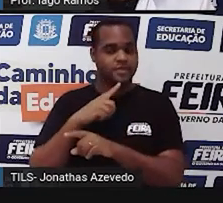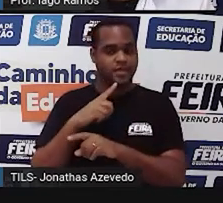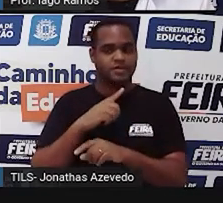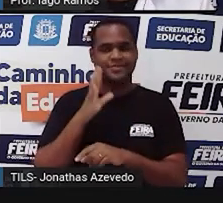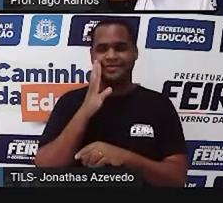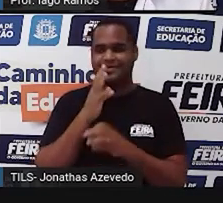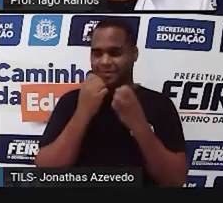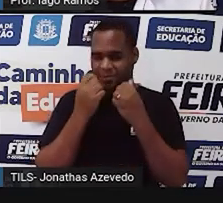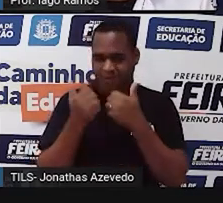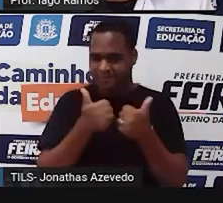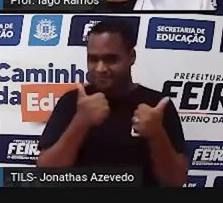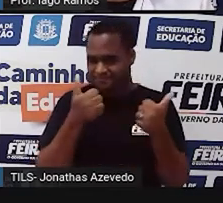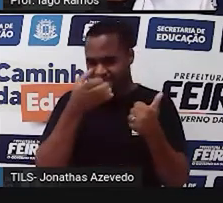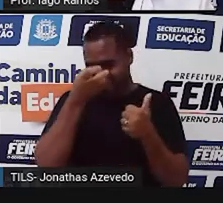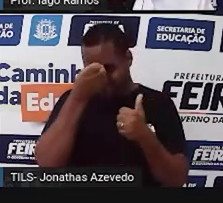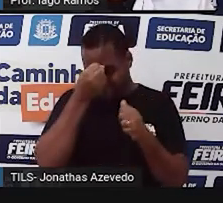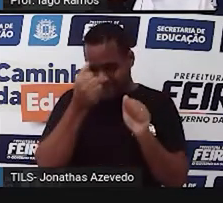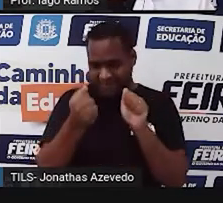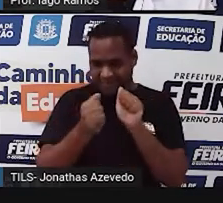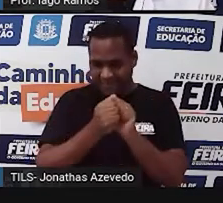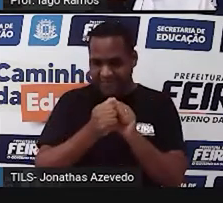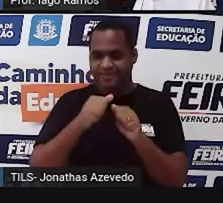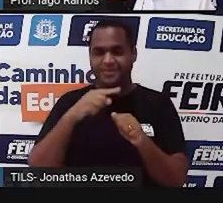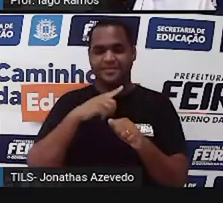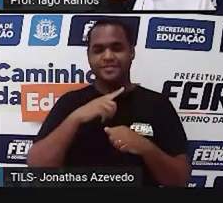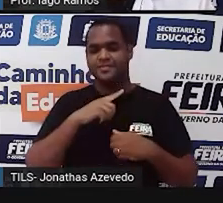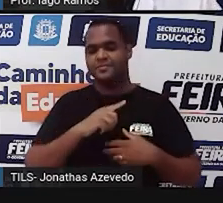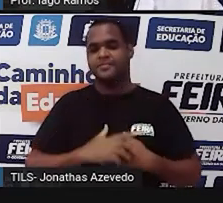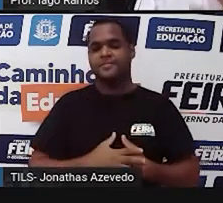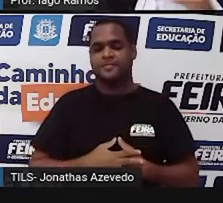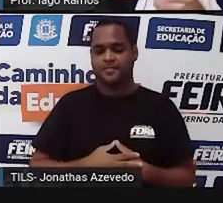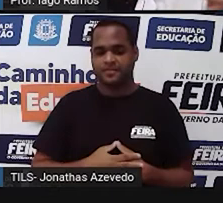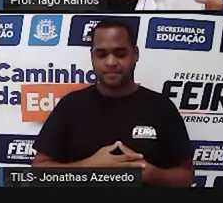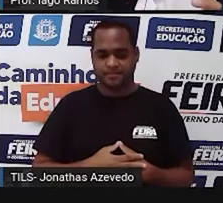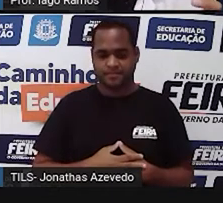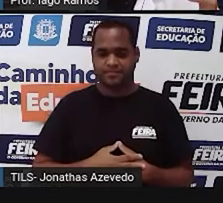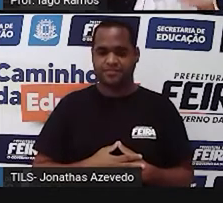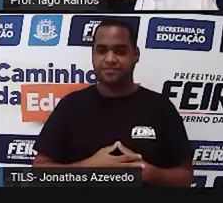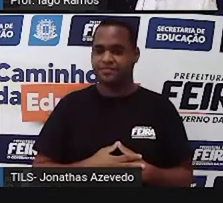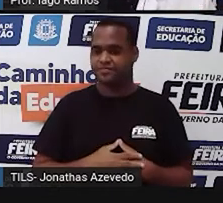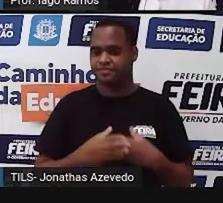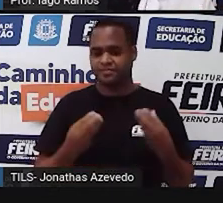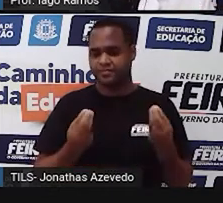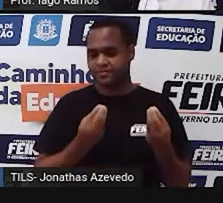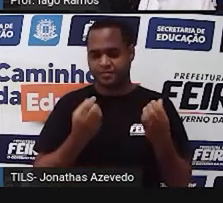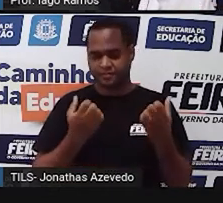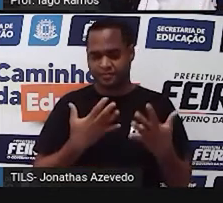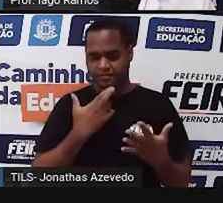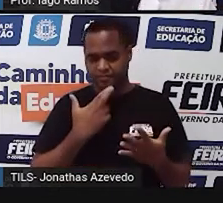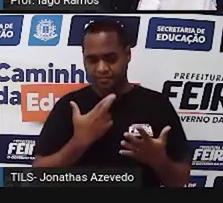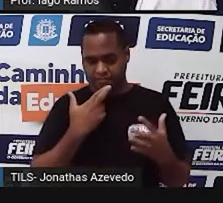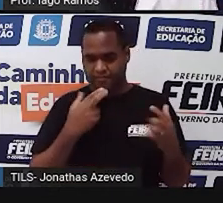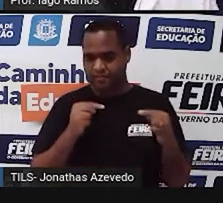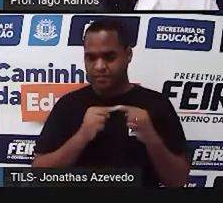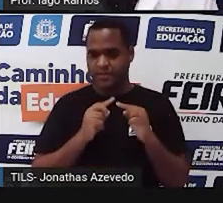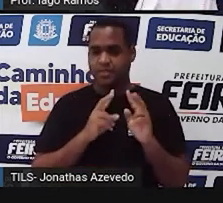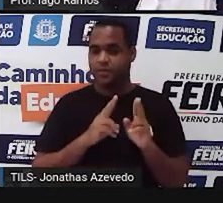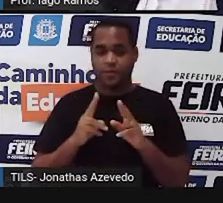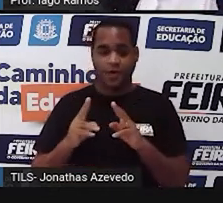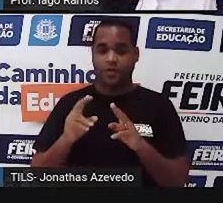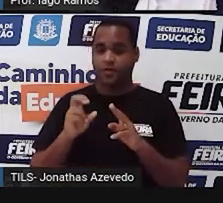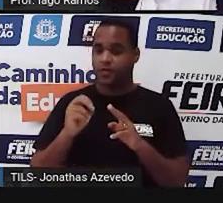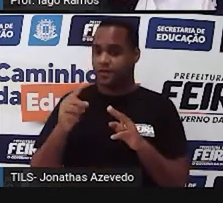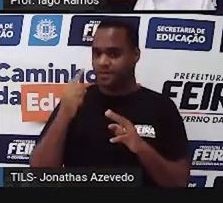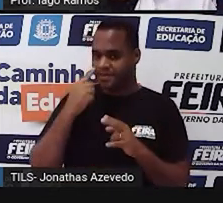aí, pra gente aprender juntos, né, como é que funciona essa coisa da igualdade com a